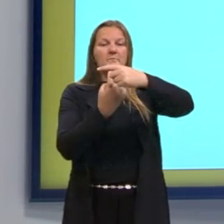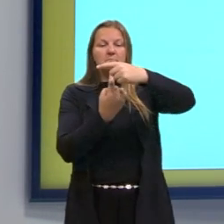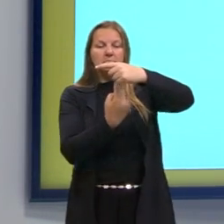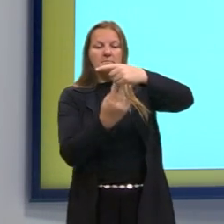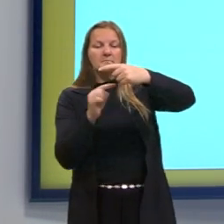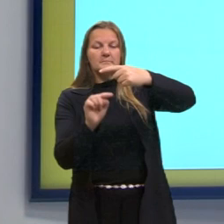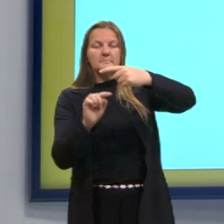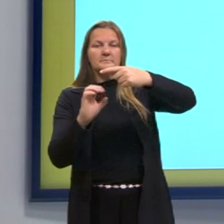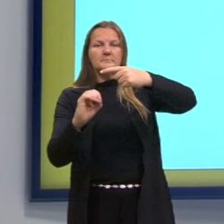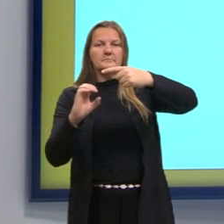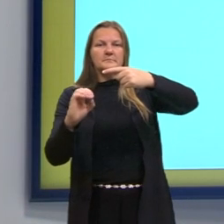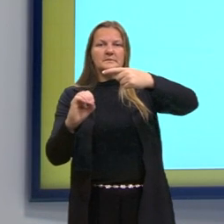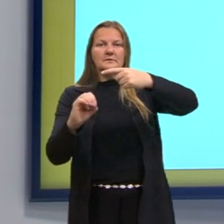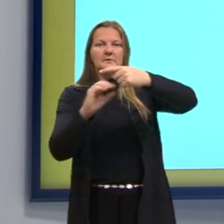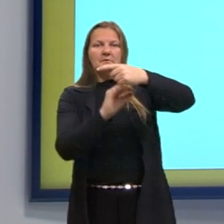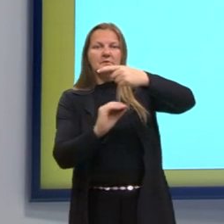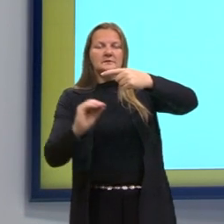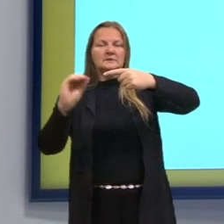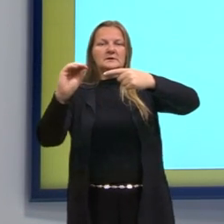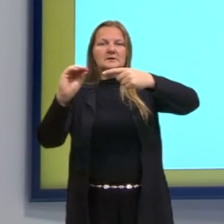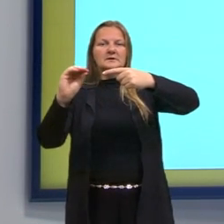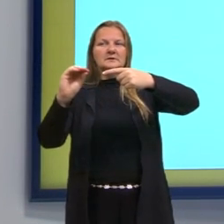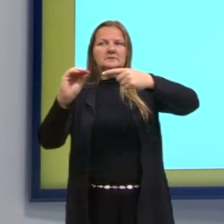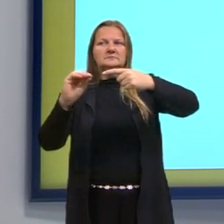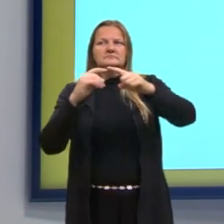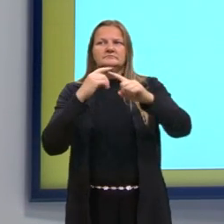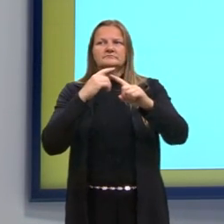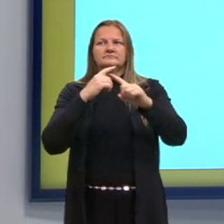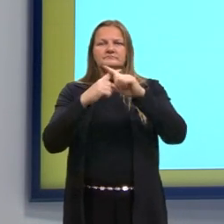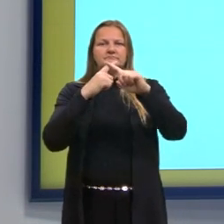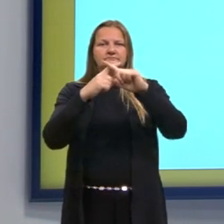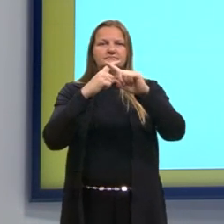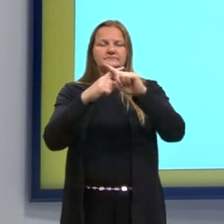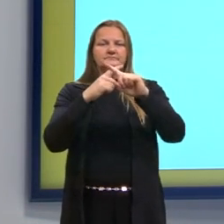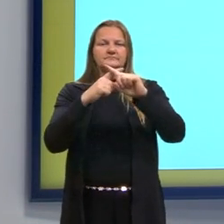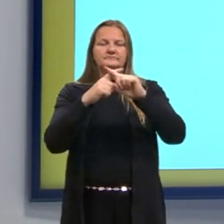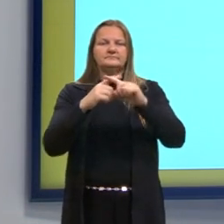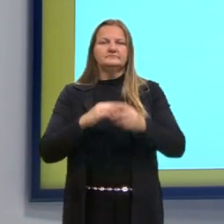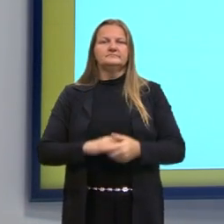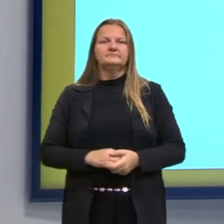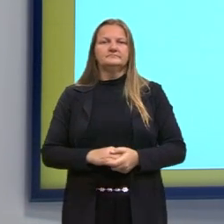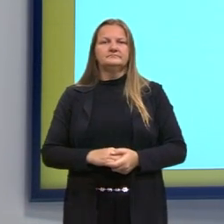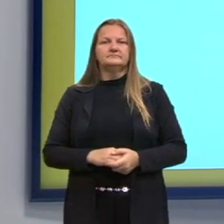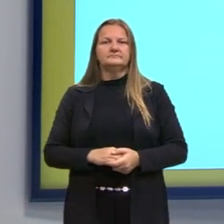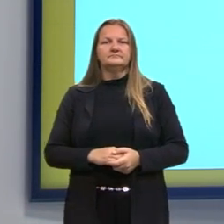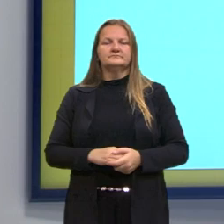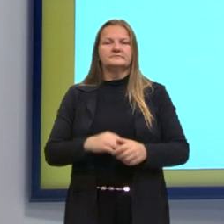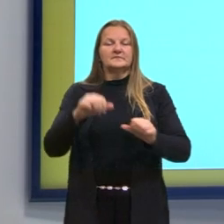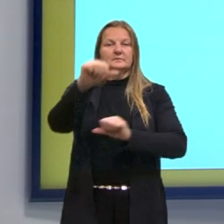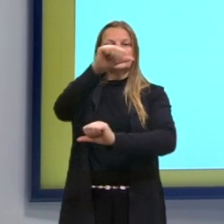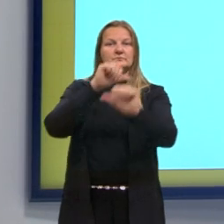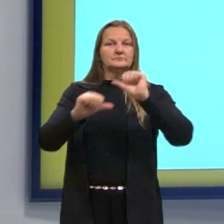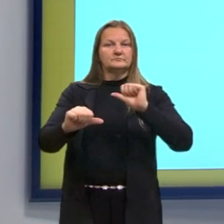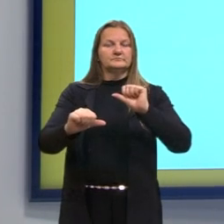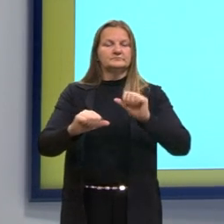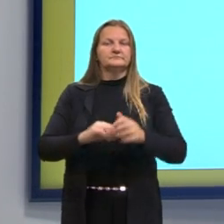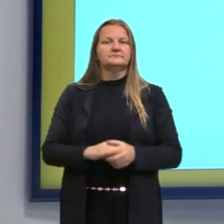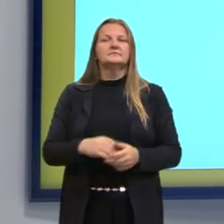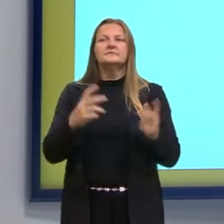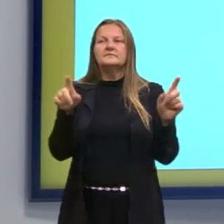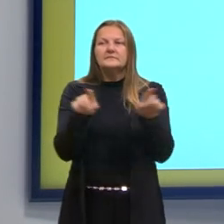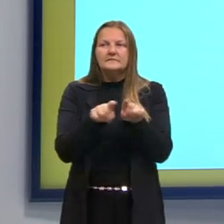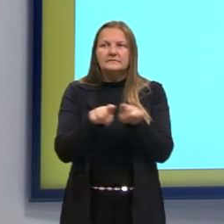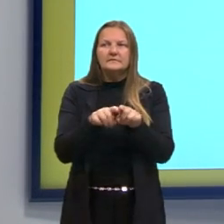dividindo, se eu quero passar ele para o outro lado, eu utilizo a multiplicação, a operação inversa. Assim como